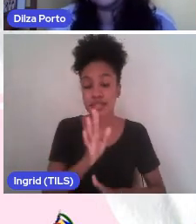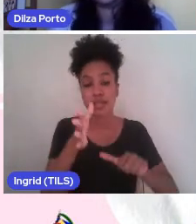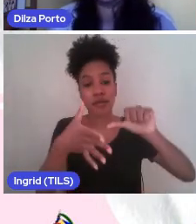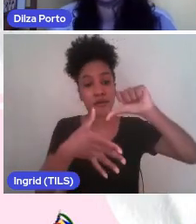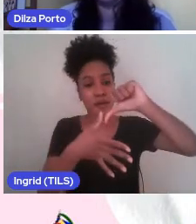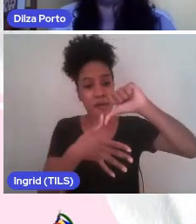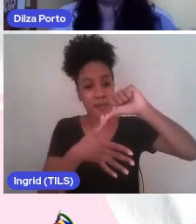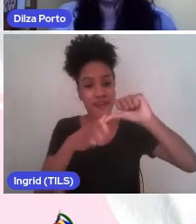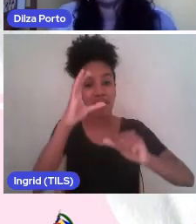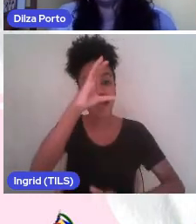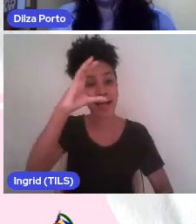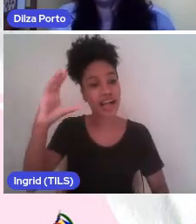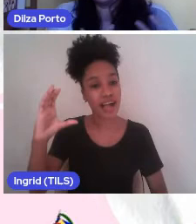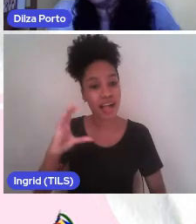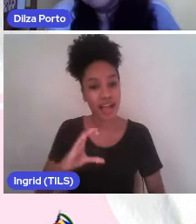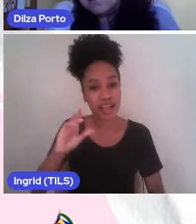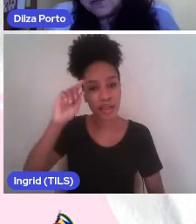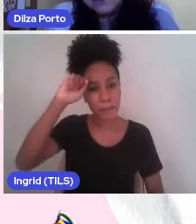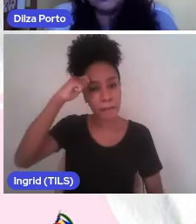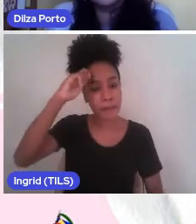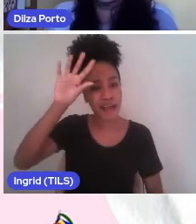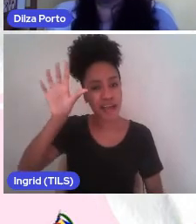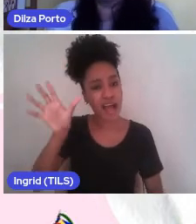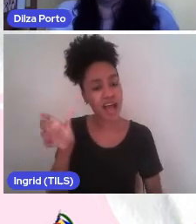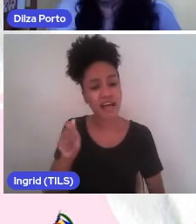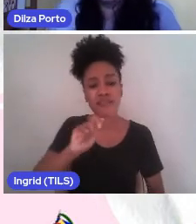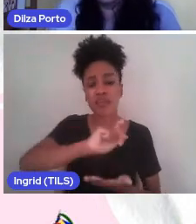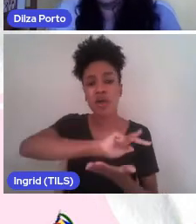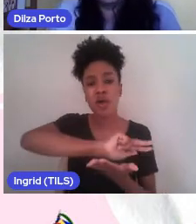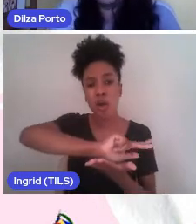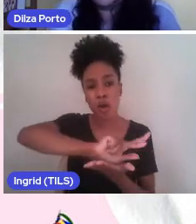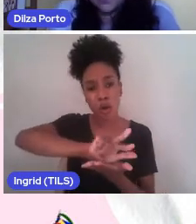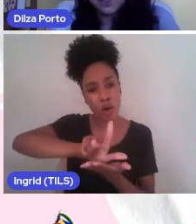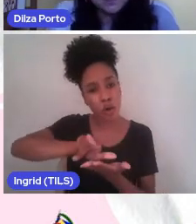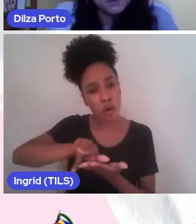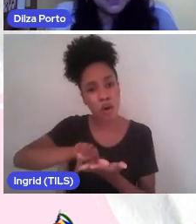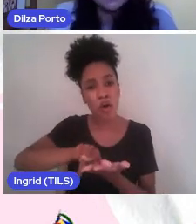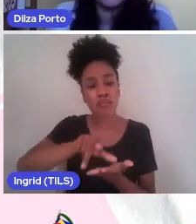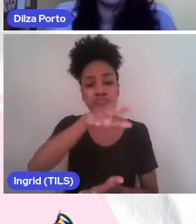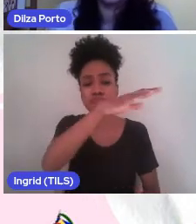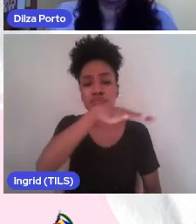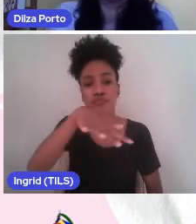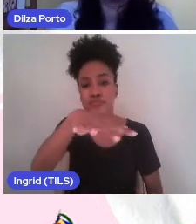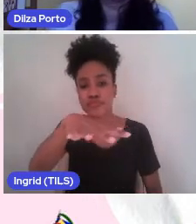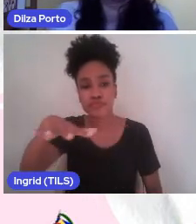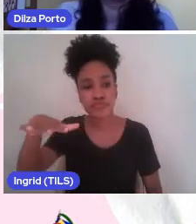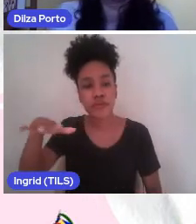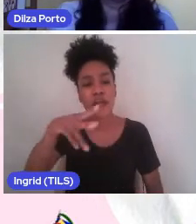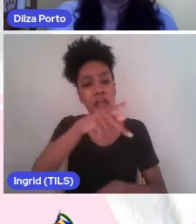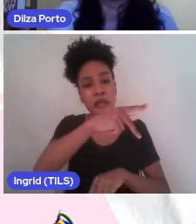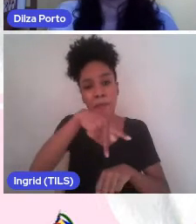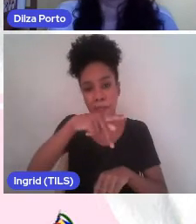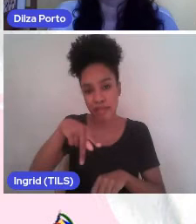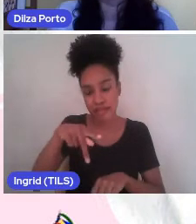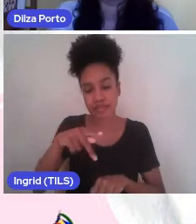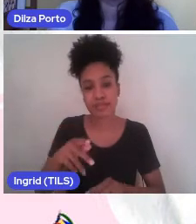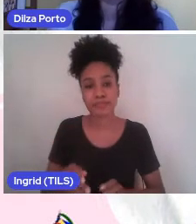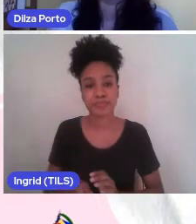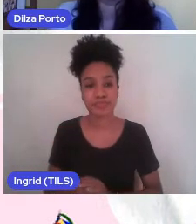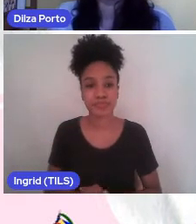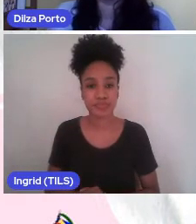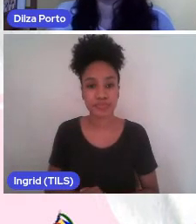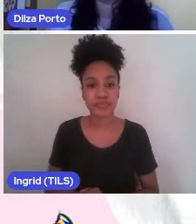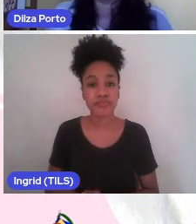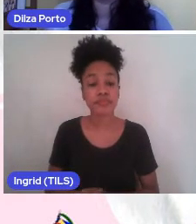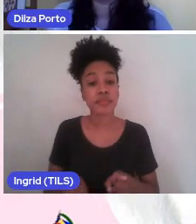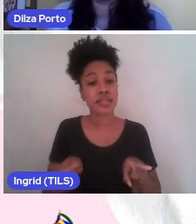Latina, Caribe, África e outras regionalidades locais, por exemplo. Também